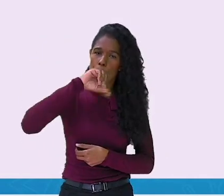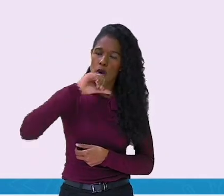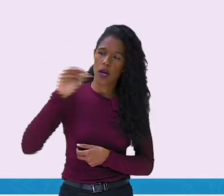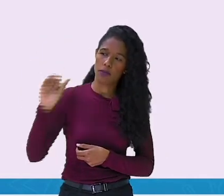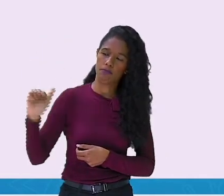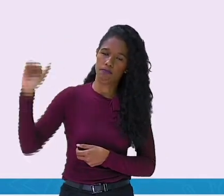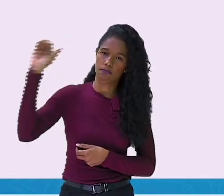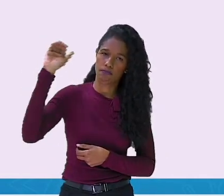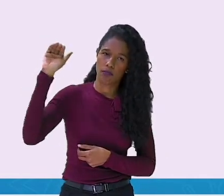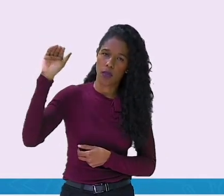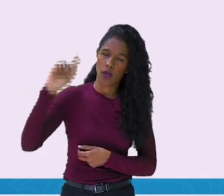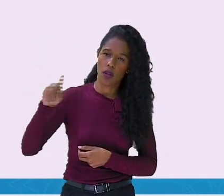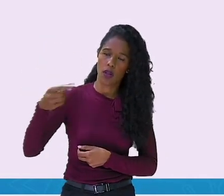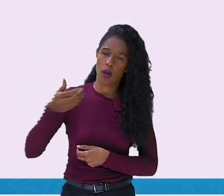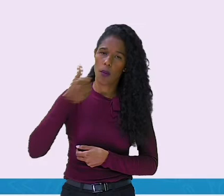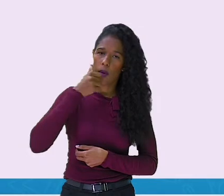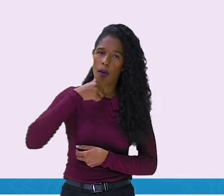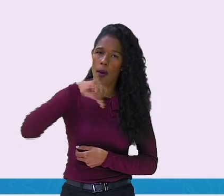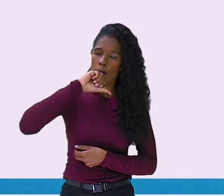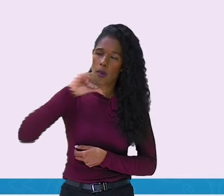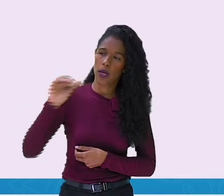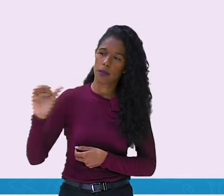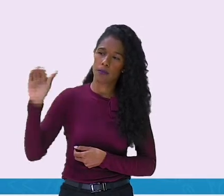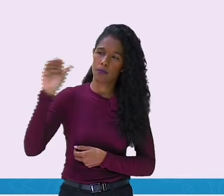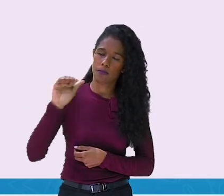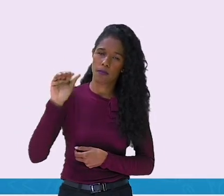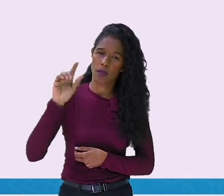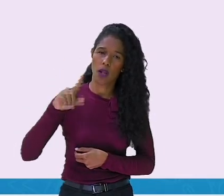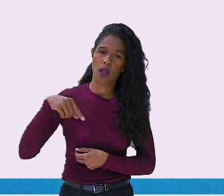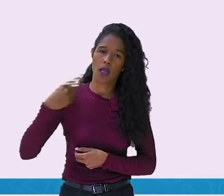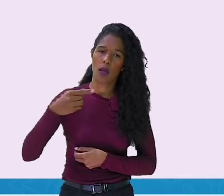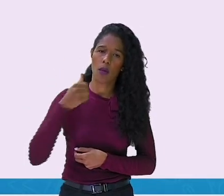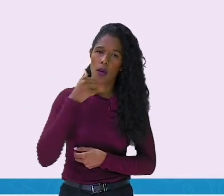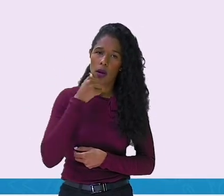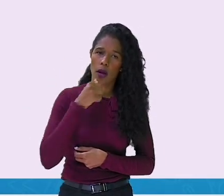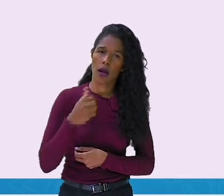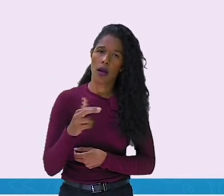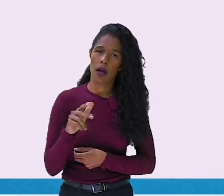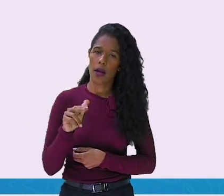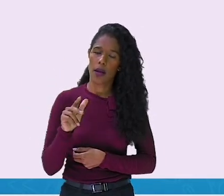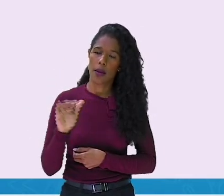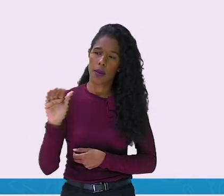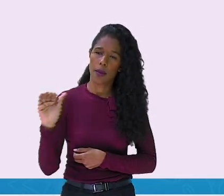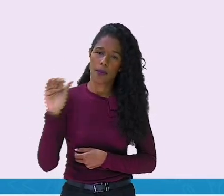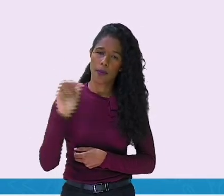Pedro e o animalzinho. Não é assim? Então, está na ordem o quê?